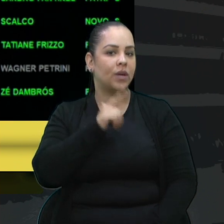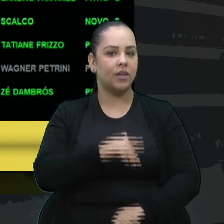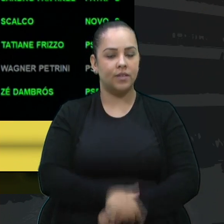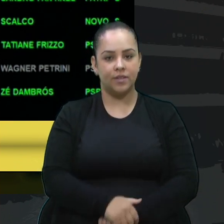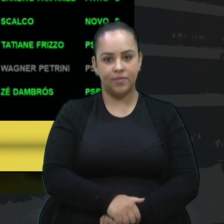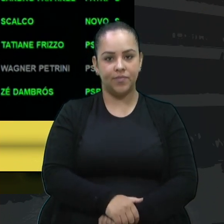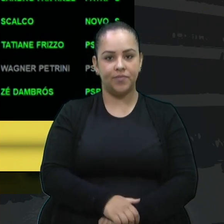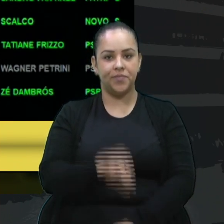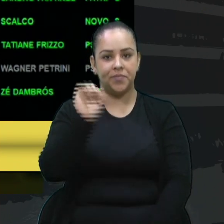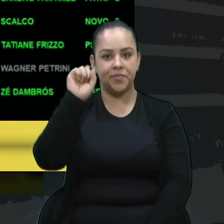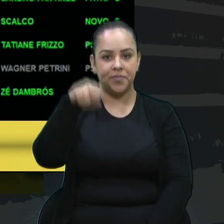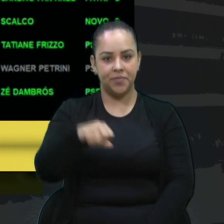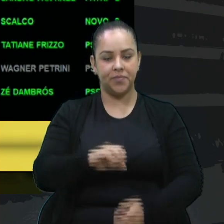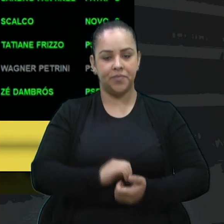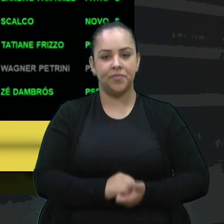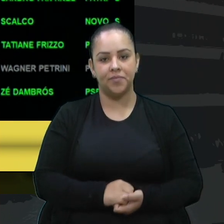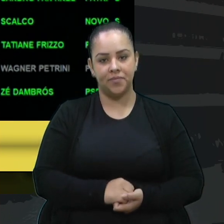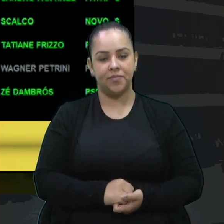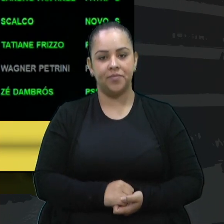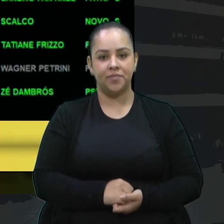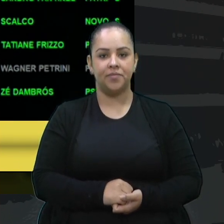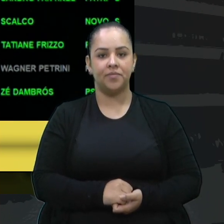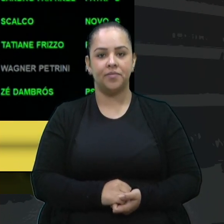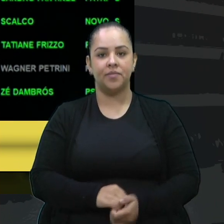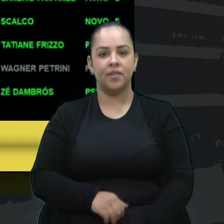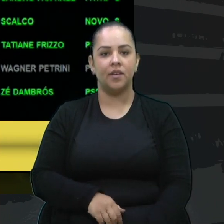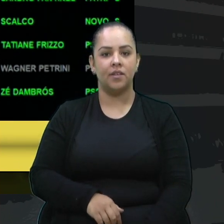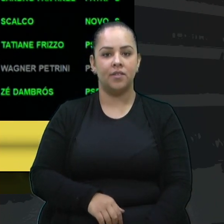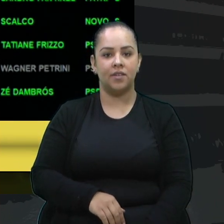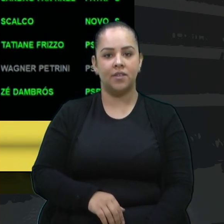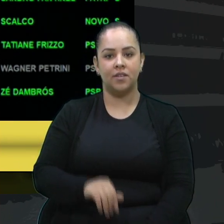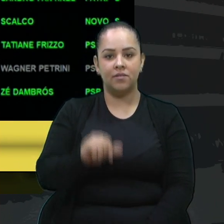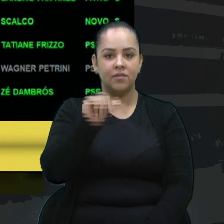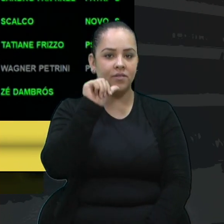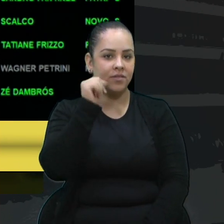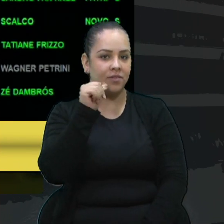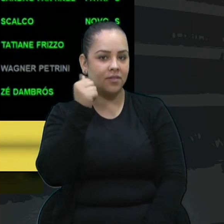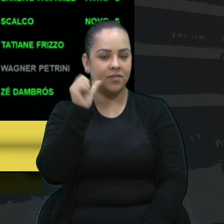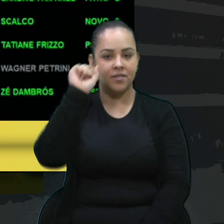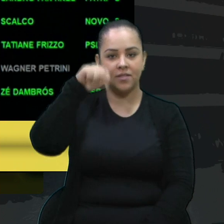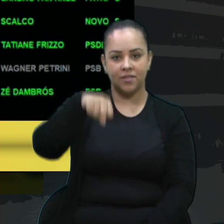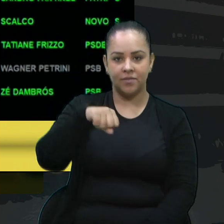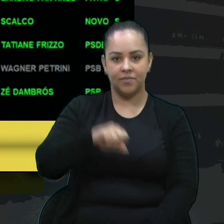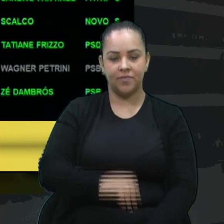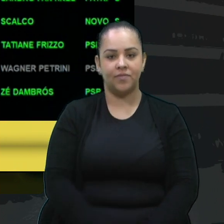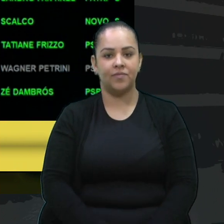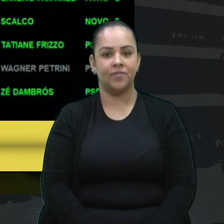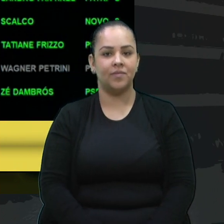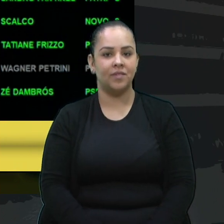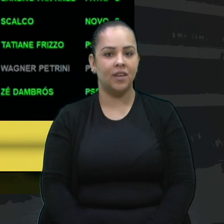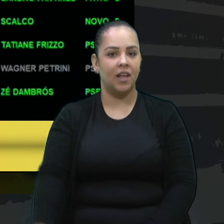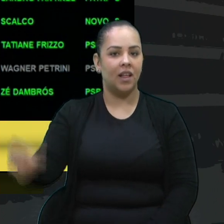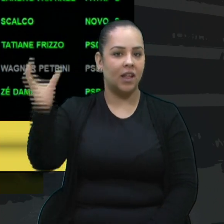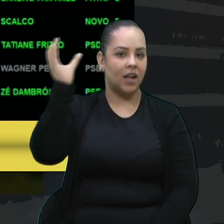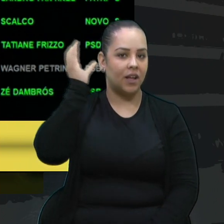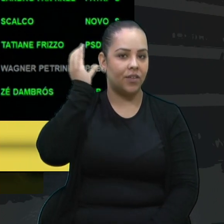Voto sim senhor presidente Vota sim vereador Marcon Sim Vota sim vereador Cadore